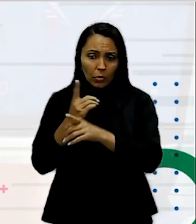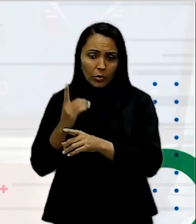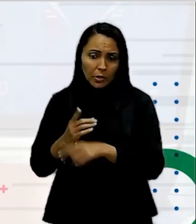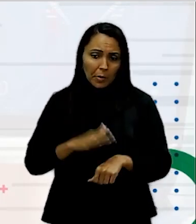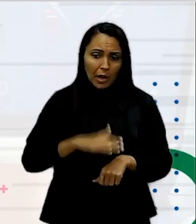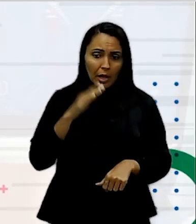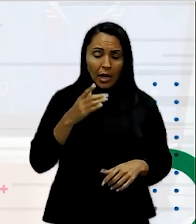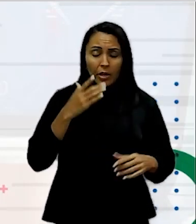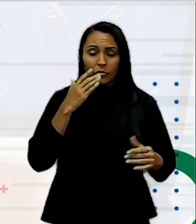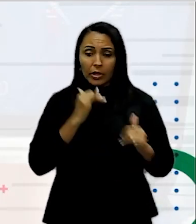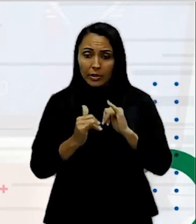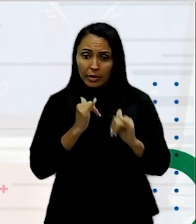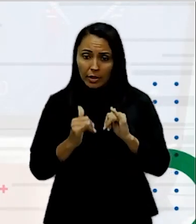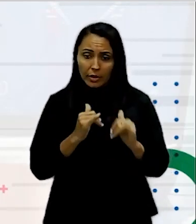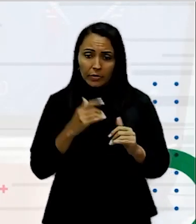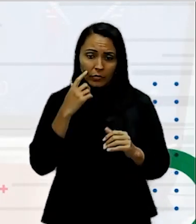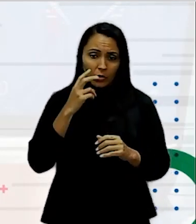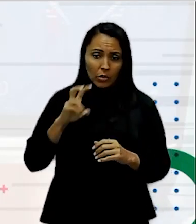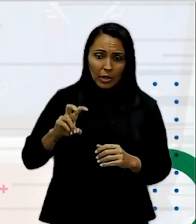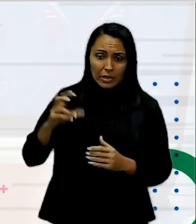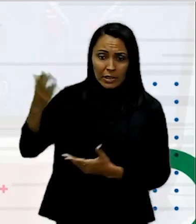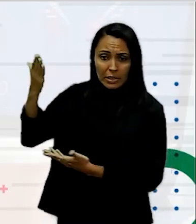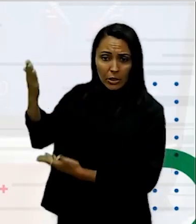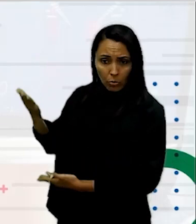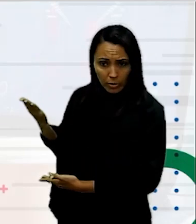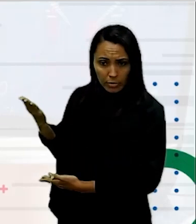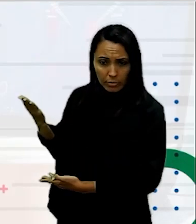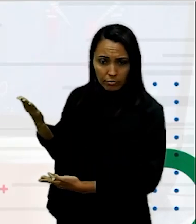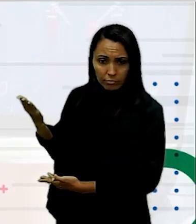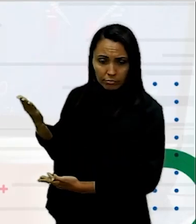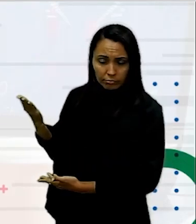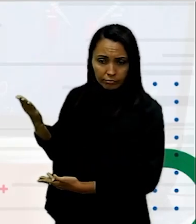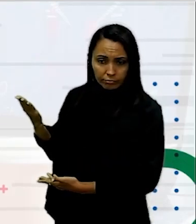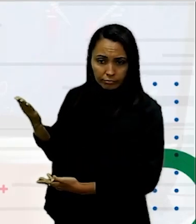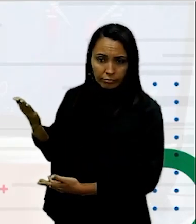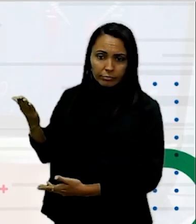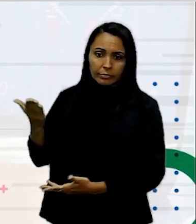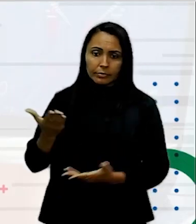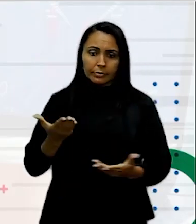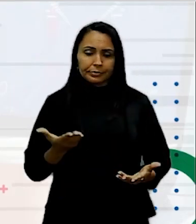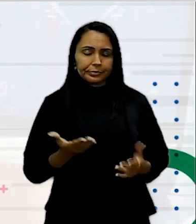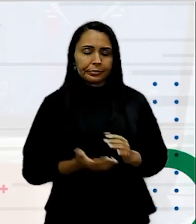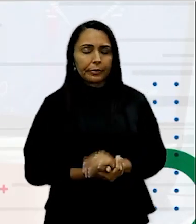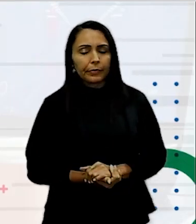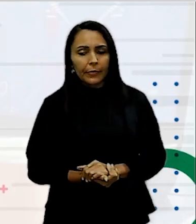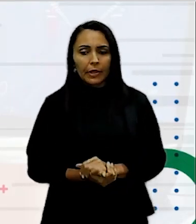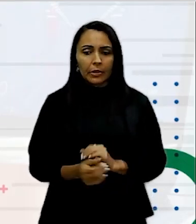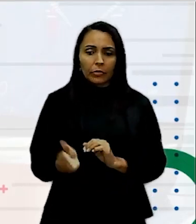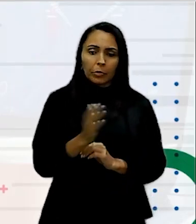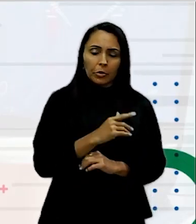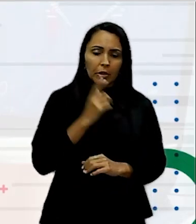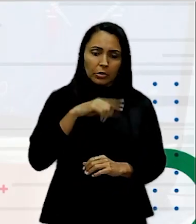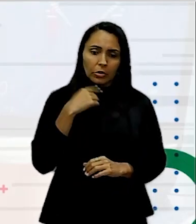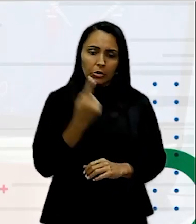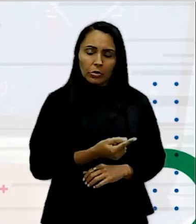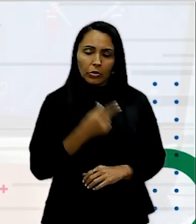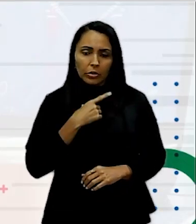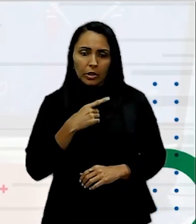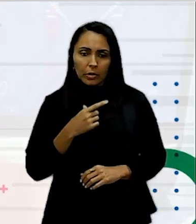aqui na nossa oficina Então vamos lá Nós temos